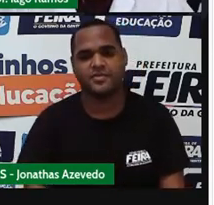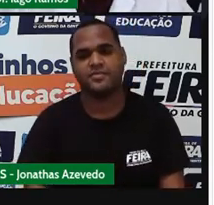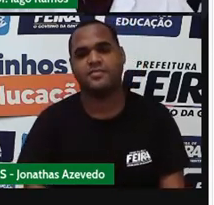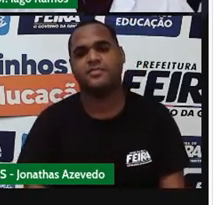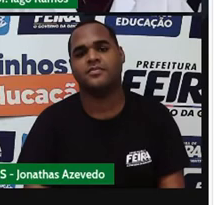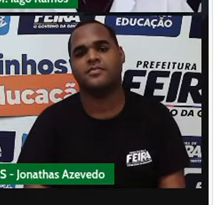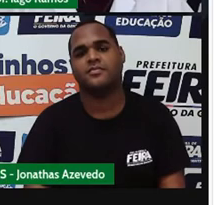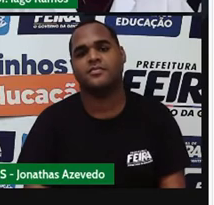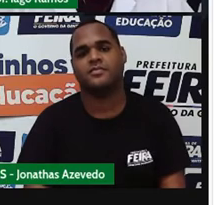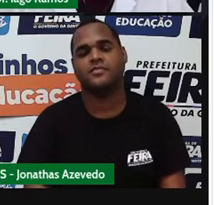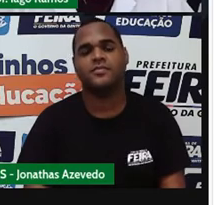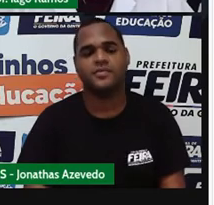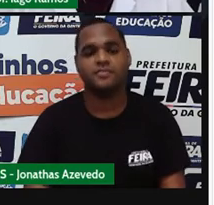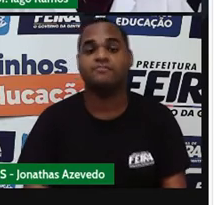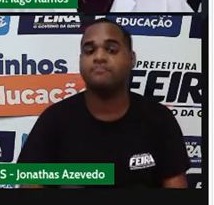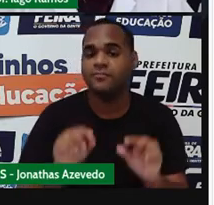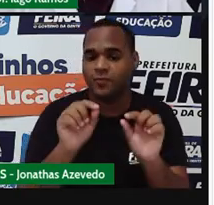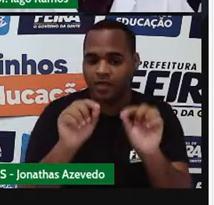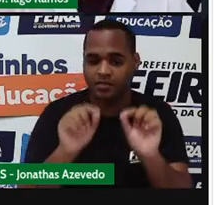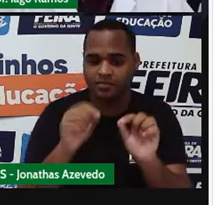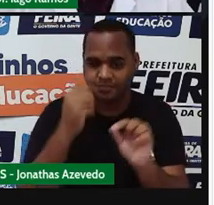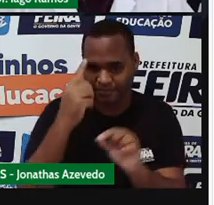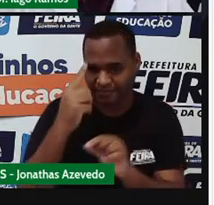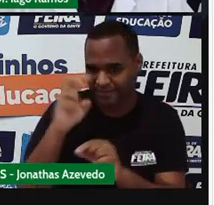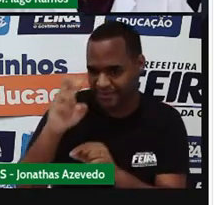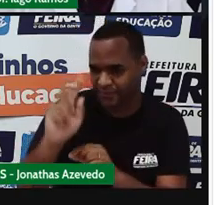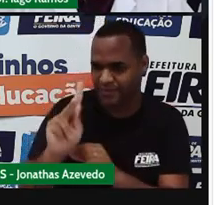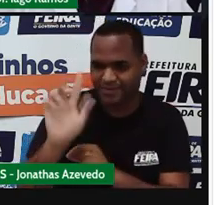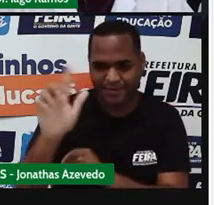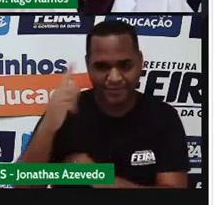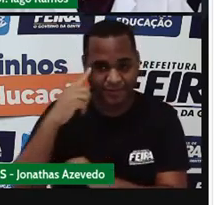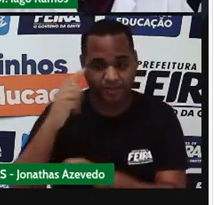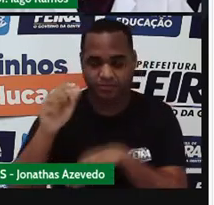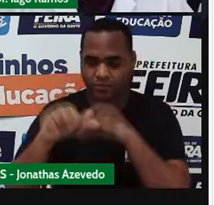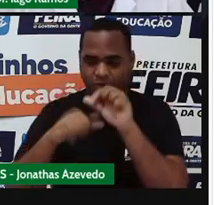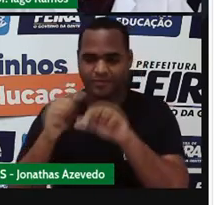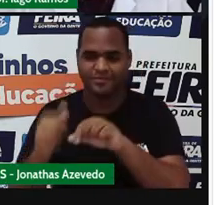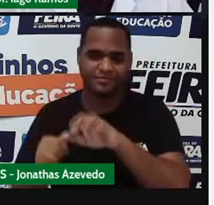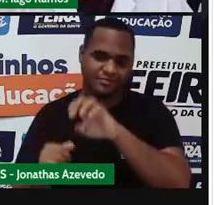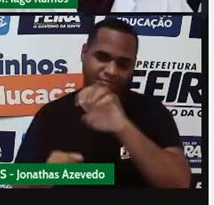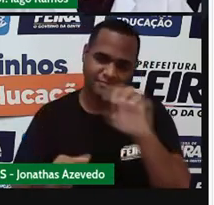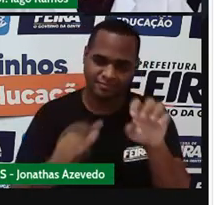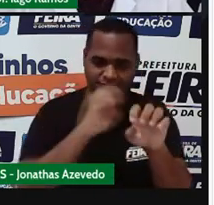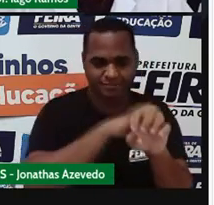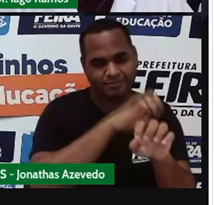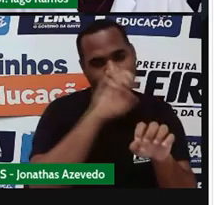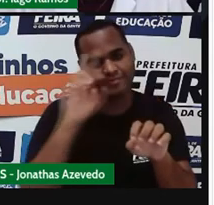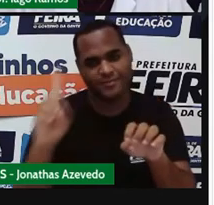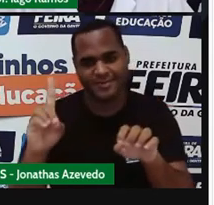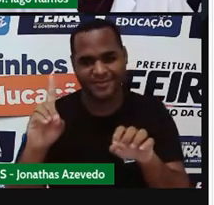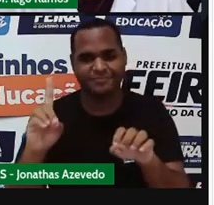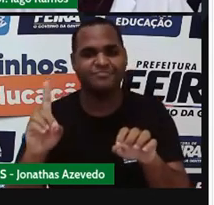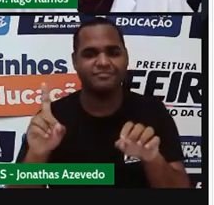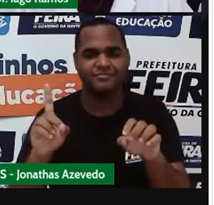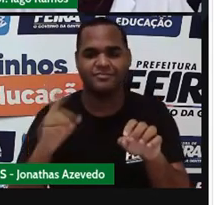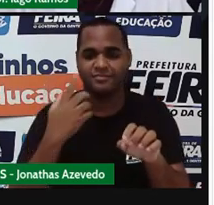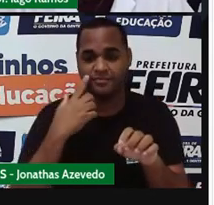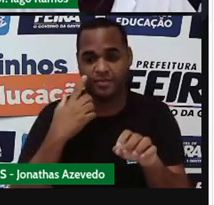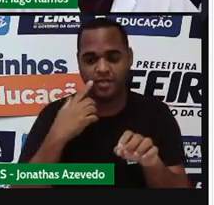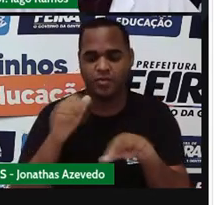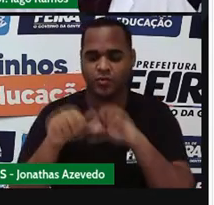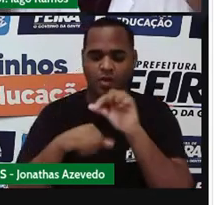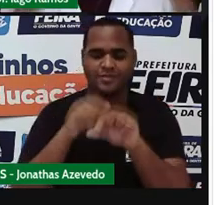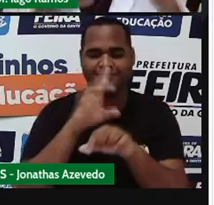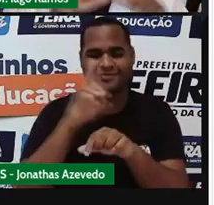Então o que foi que eu fiz aqui? Os 5 quilos que estava do lado esquerdo eu coloquei do lado direito. Só que quando eu coloco do lado